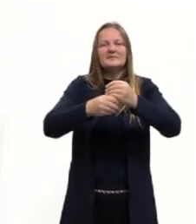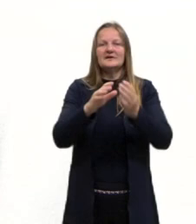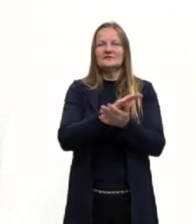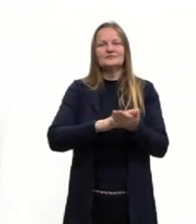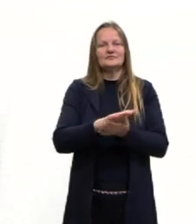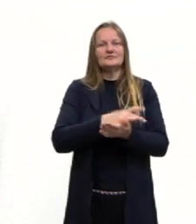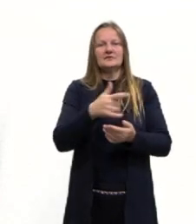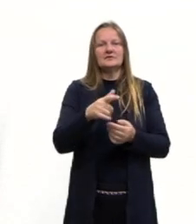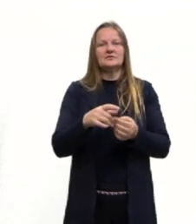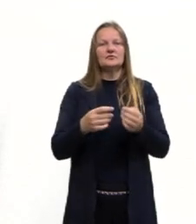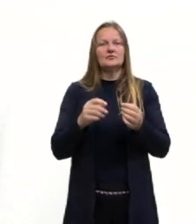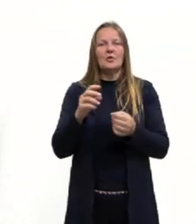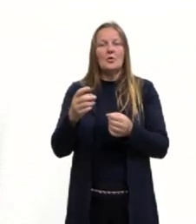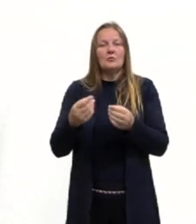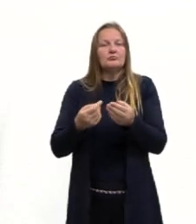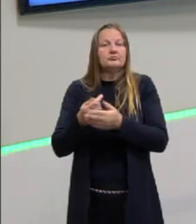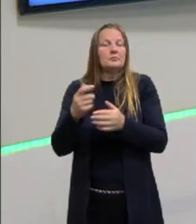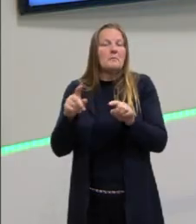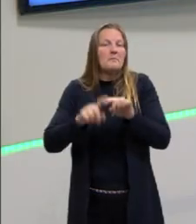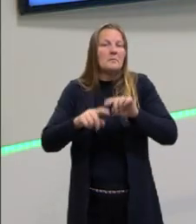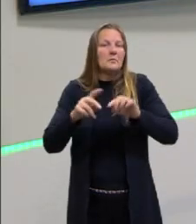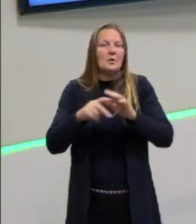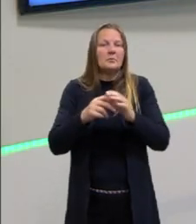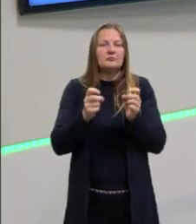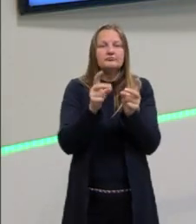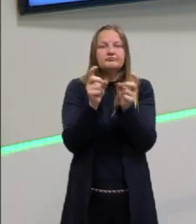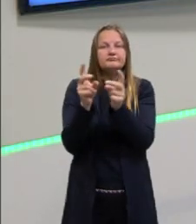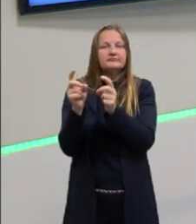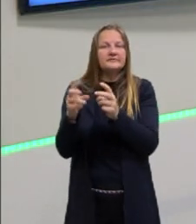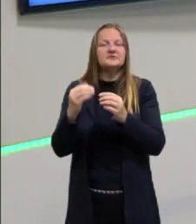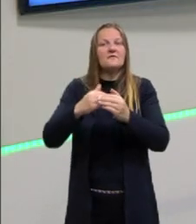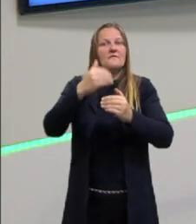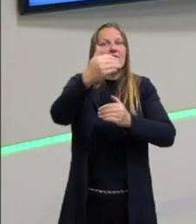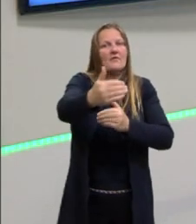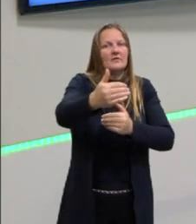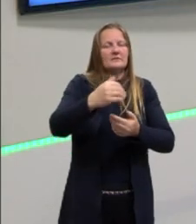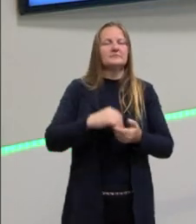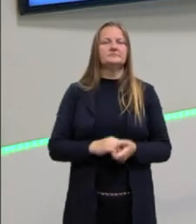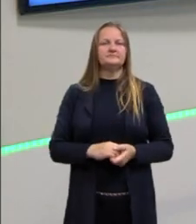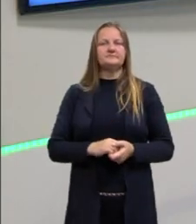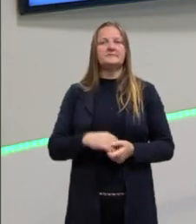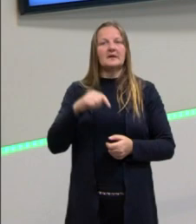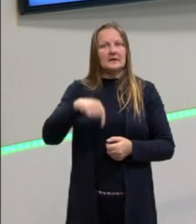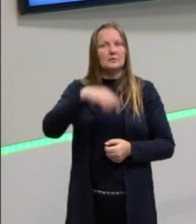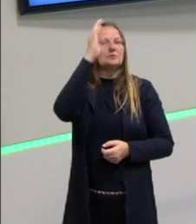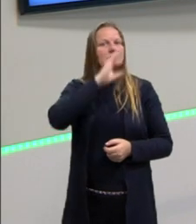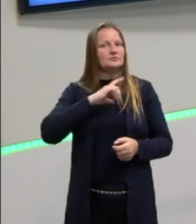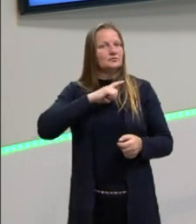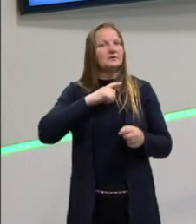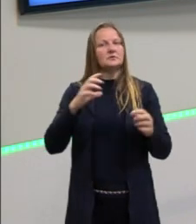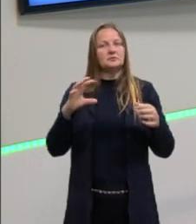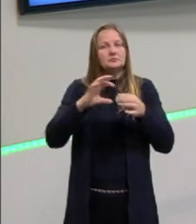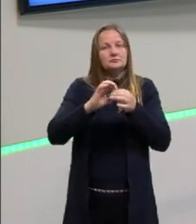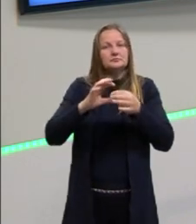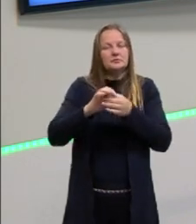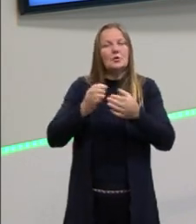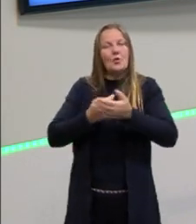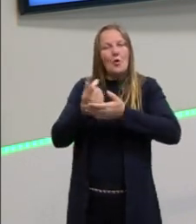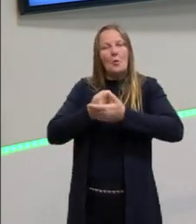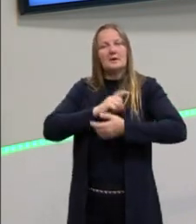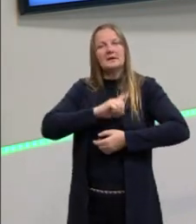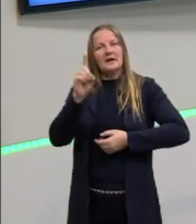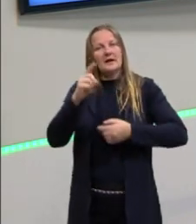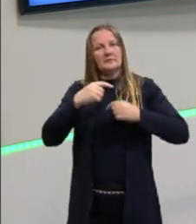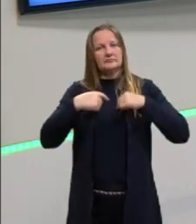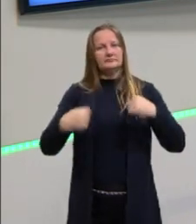só colhi, e sequei e mandei. Então, é um, nós temos essa parceria de compra. Aqui eu trago